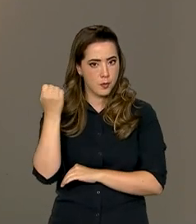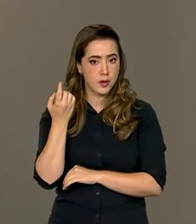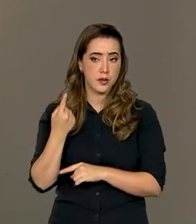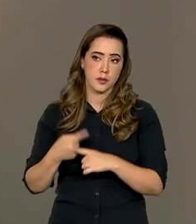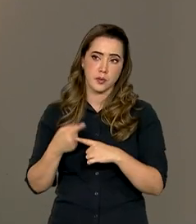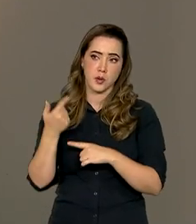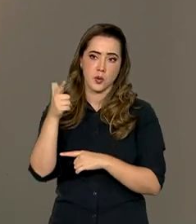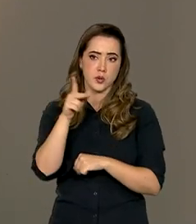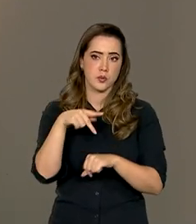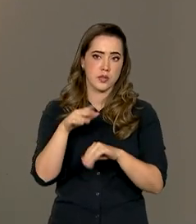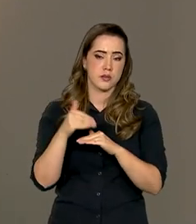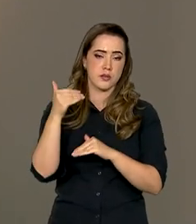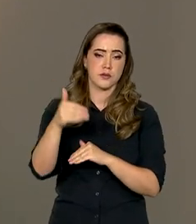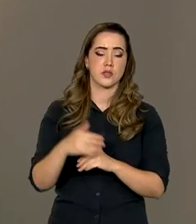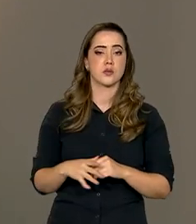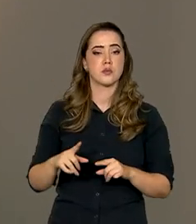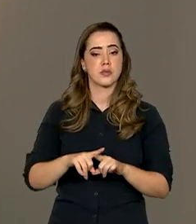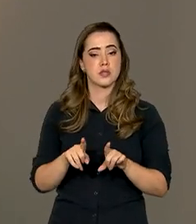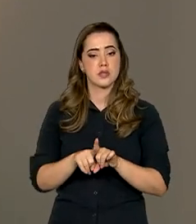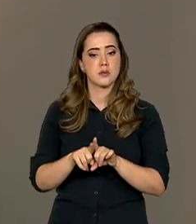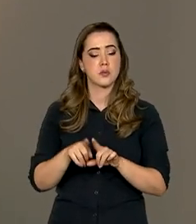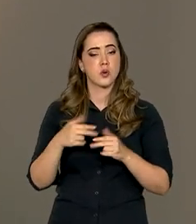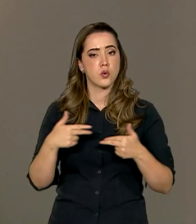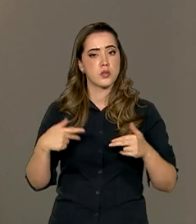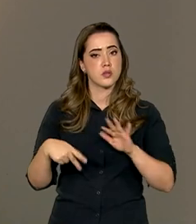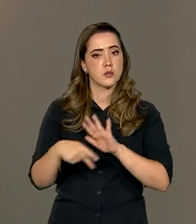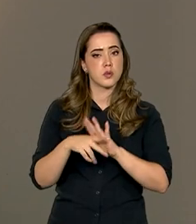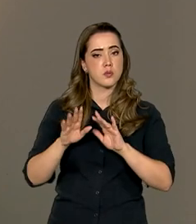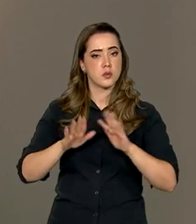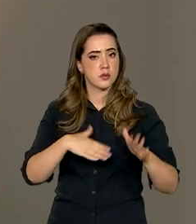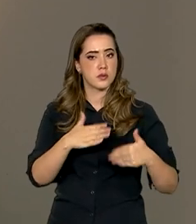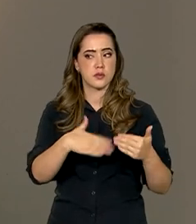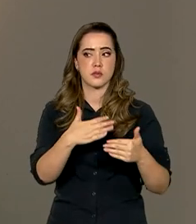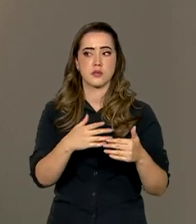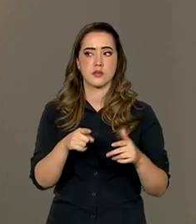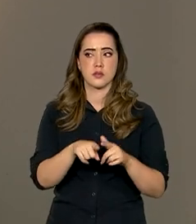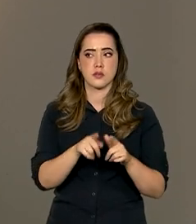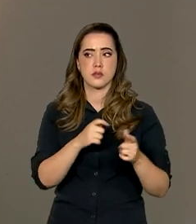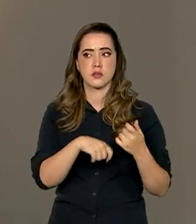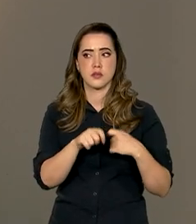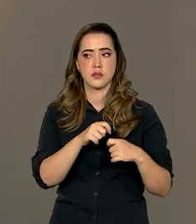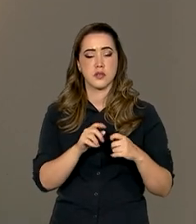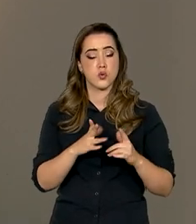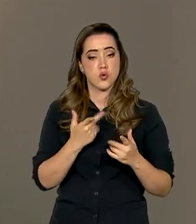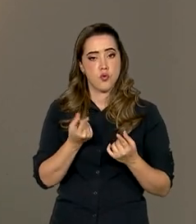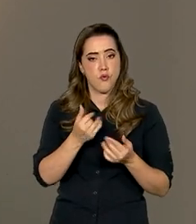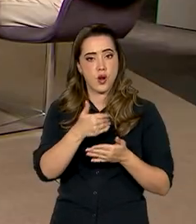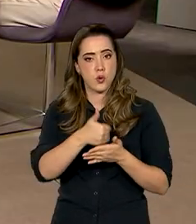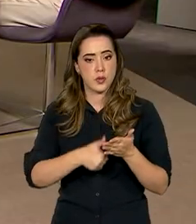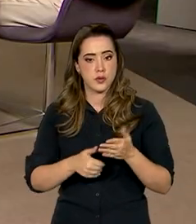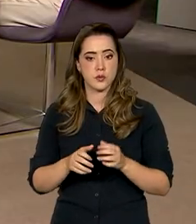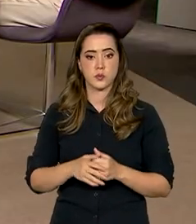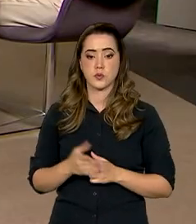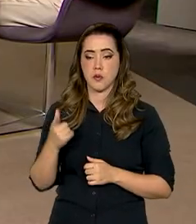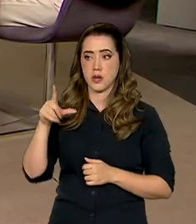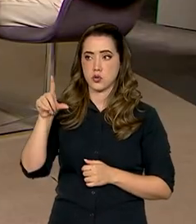já existiam elementos que pudessem dar uma acelerada maior nesse desconto, vamos dizer assim, né?